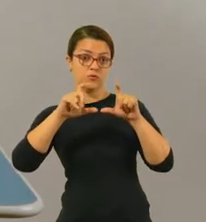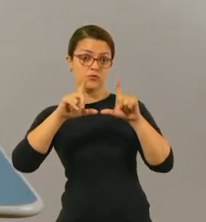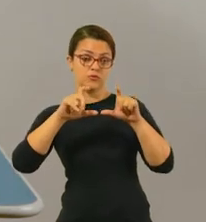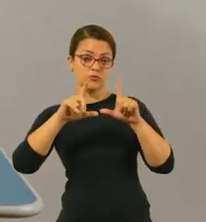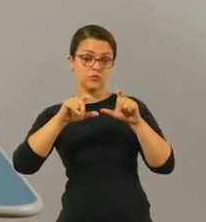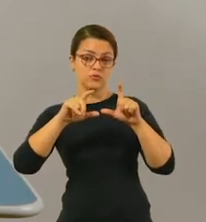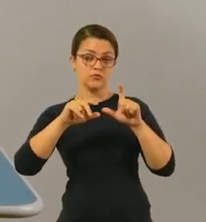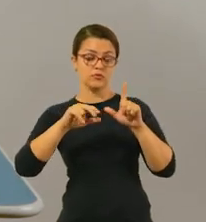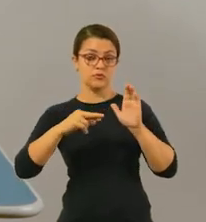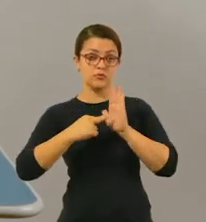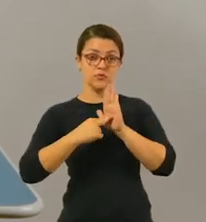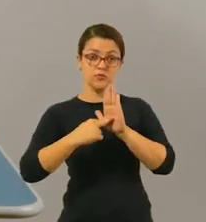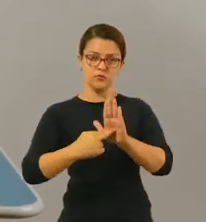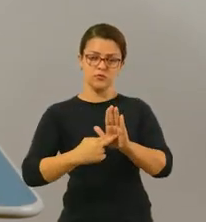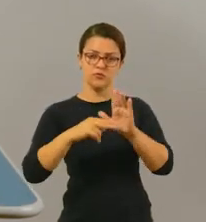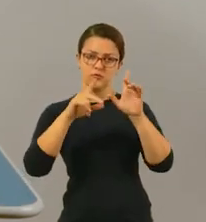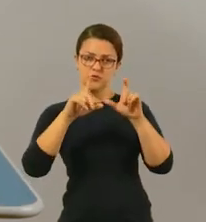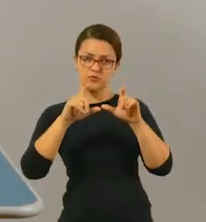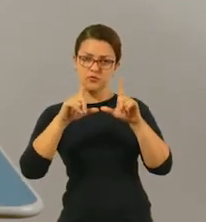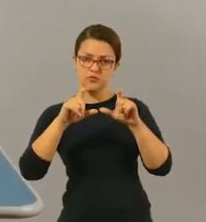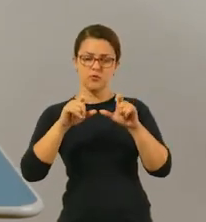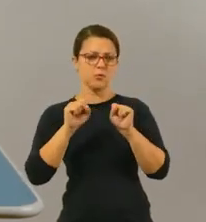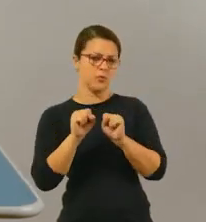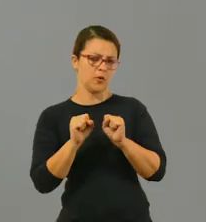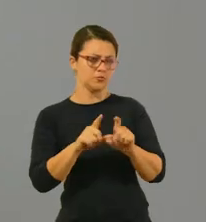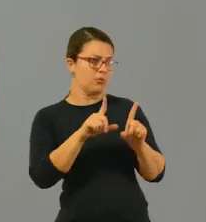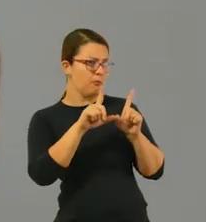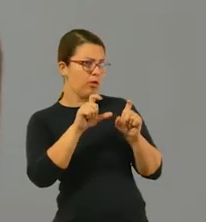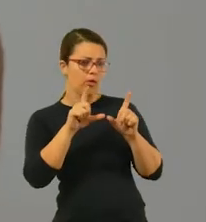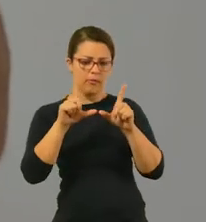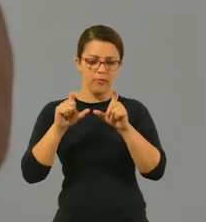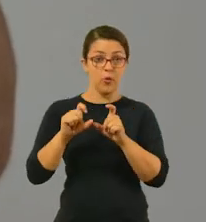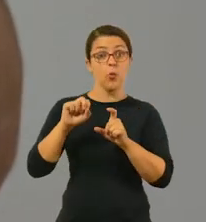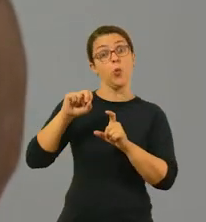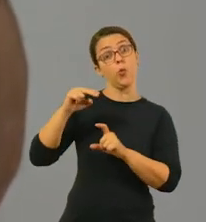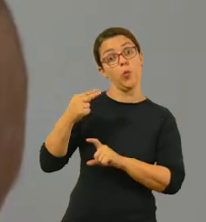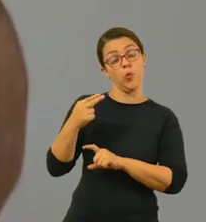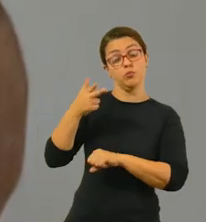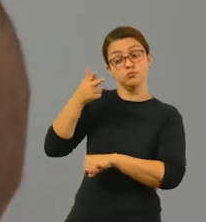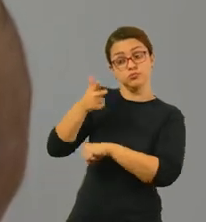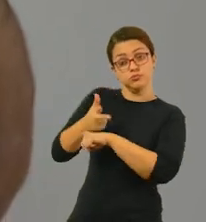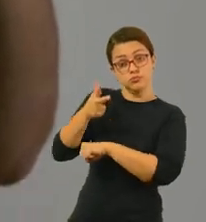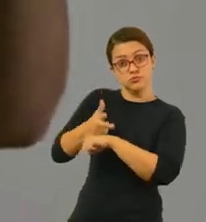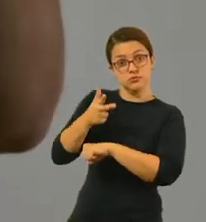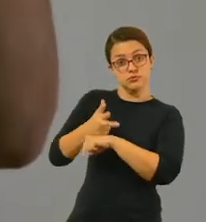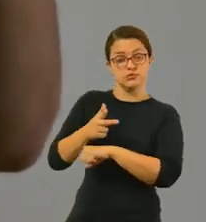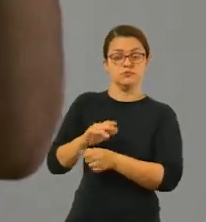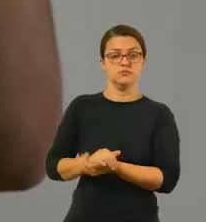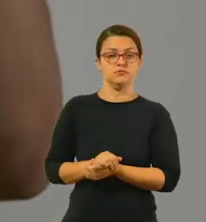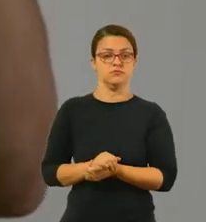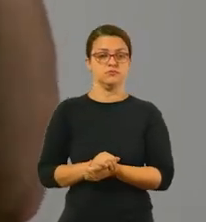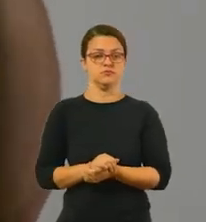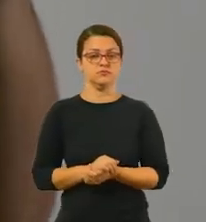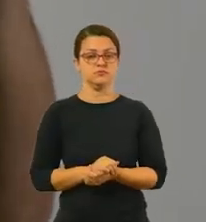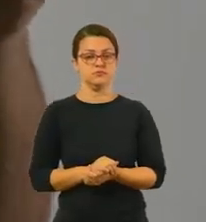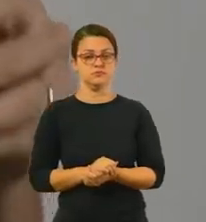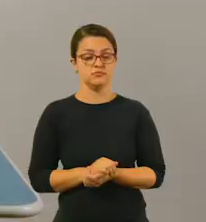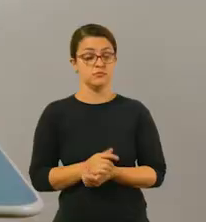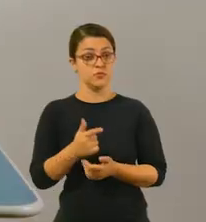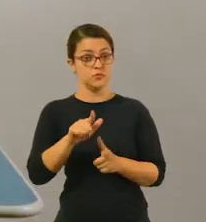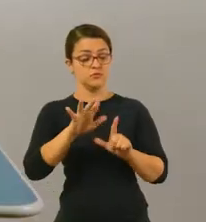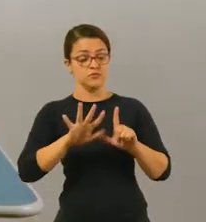de uma fotografia. Então, ele está registrando algo. Então, ele pode estar tirando uma foto ou filmando. Então, é um emoji de registro.